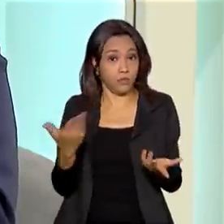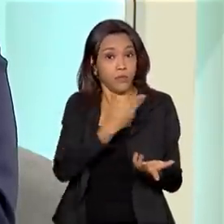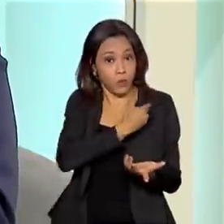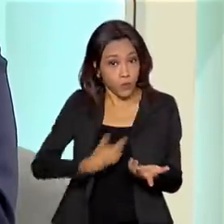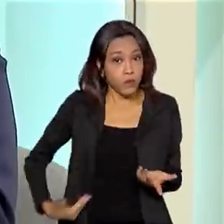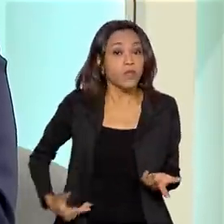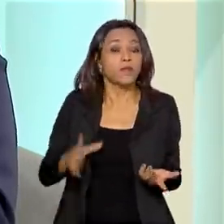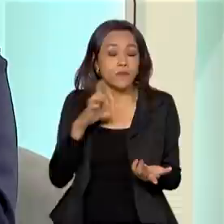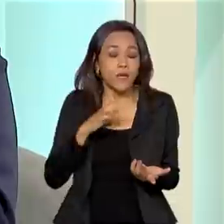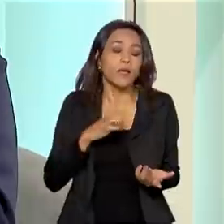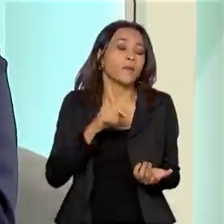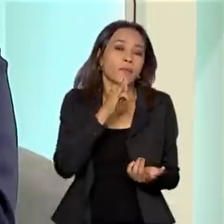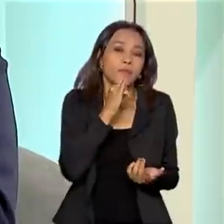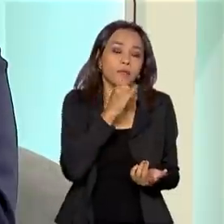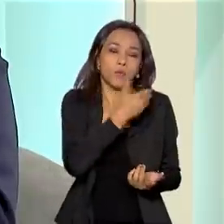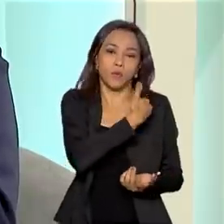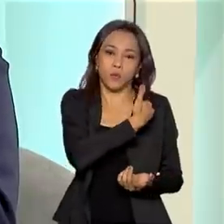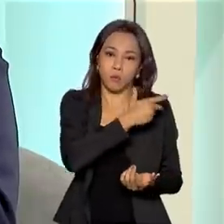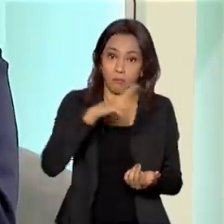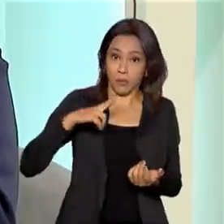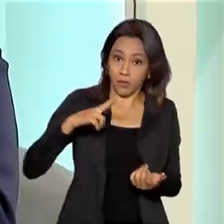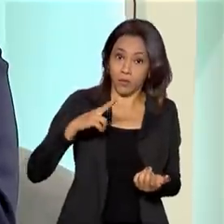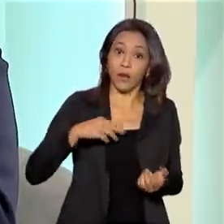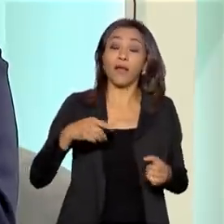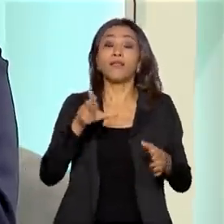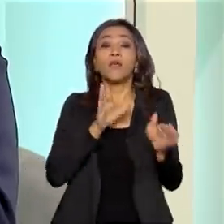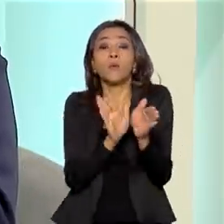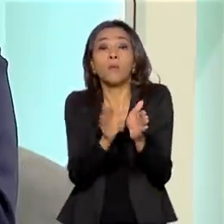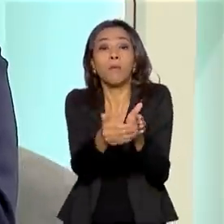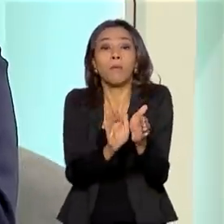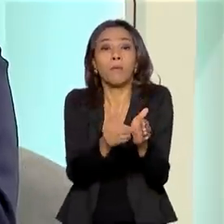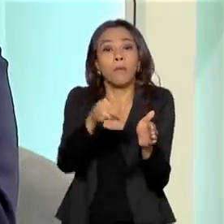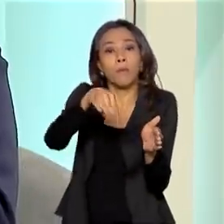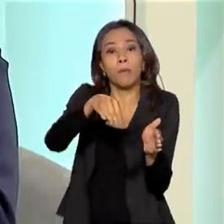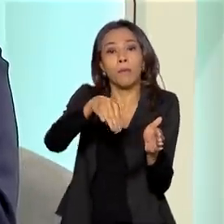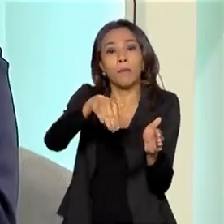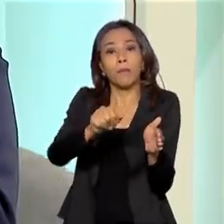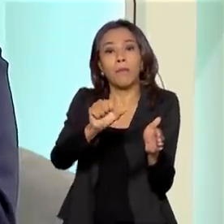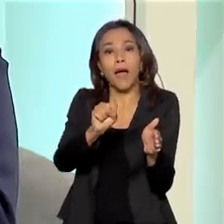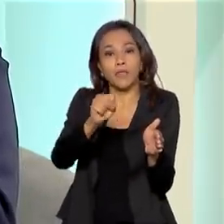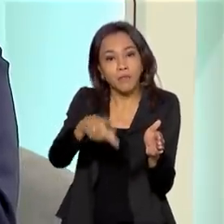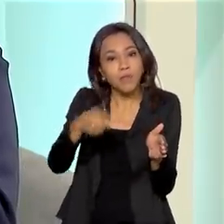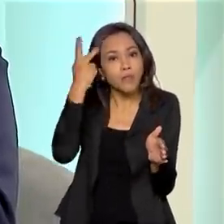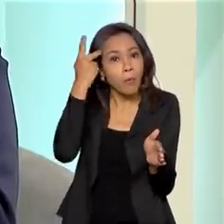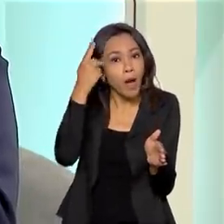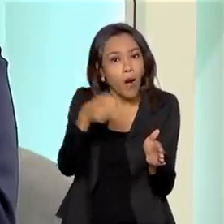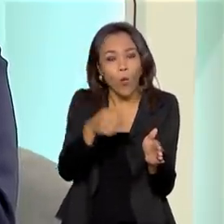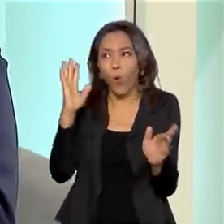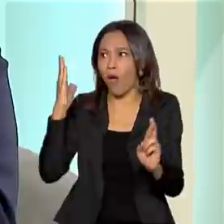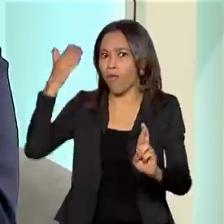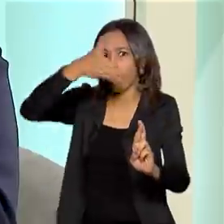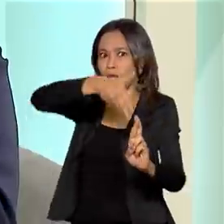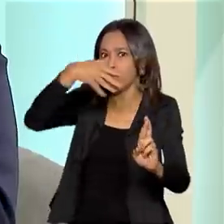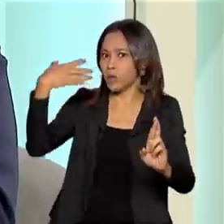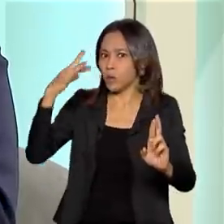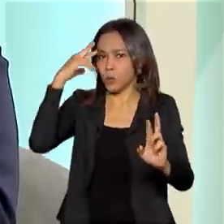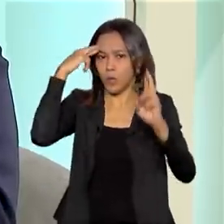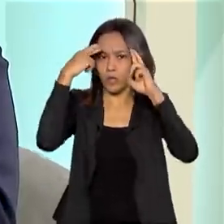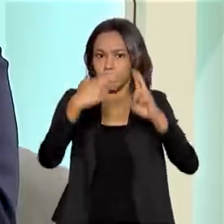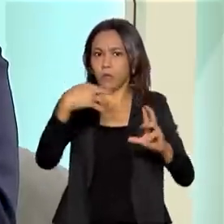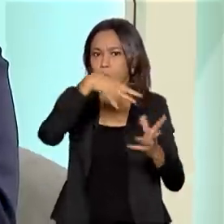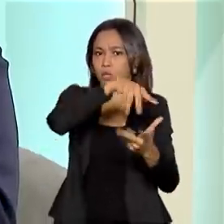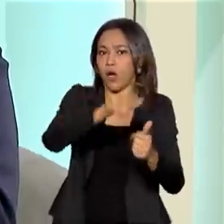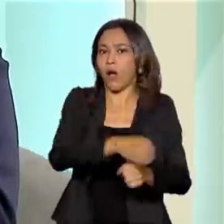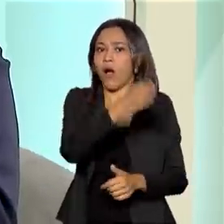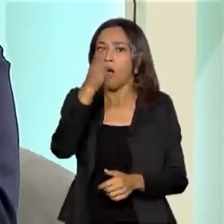museus privados, a gente poderia citar o MASP em São Paulo, que é uma potência no campo museal, respeitada no mundo inteiro. O